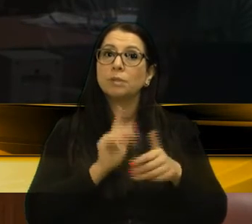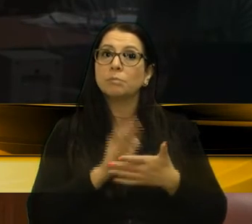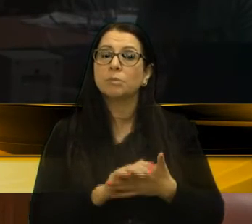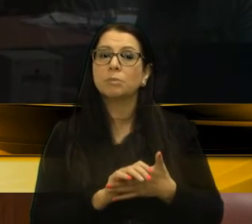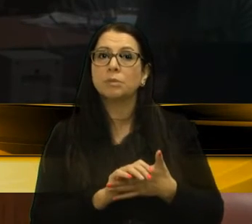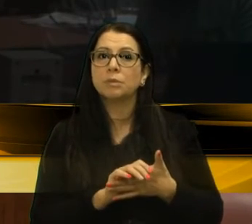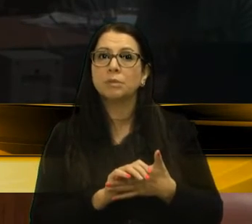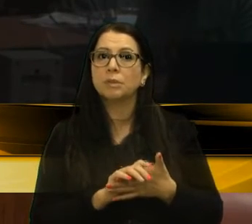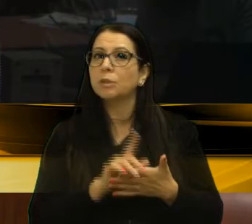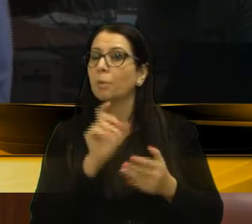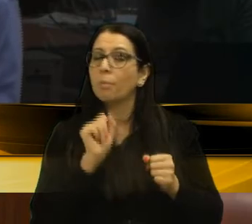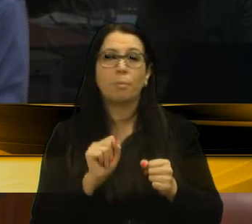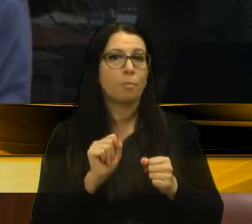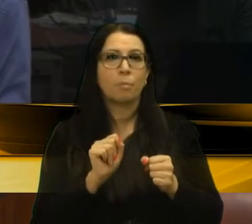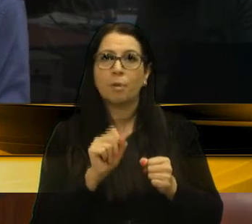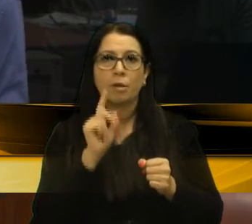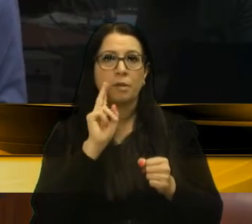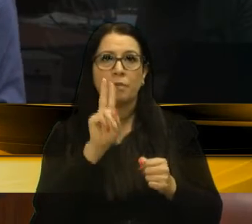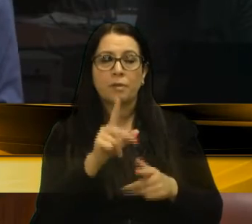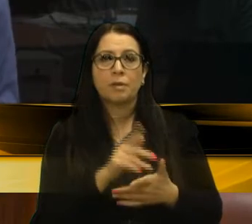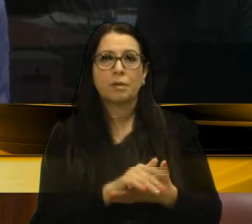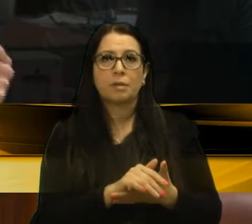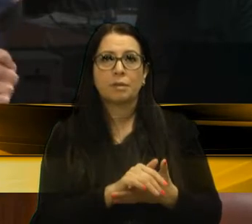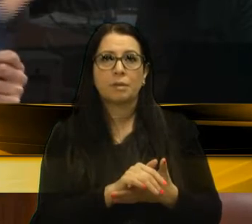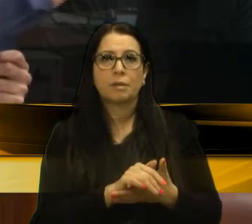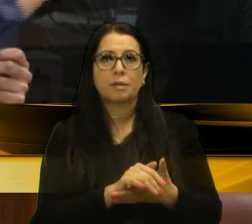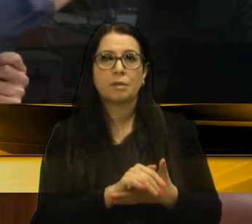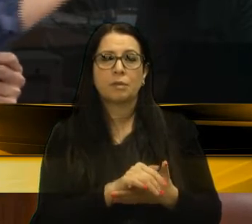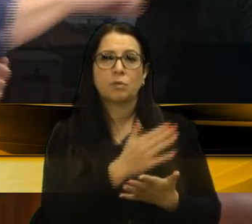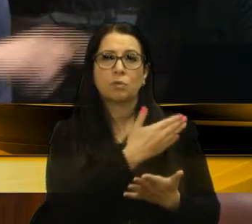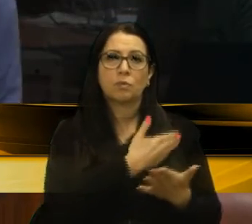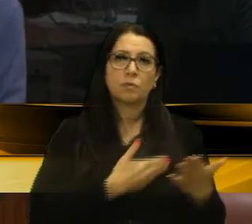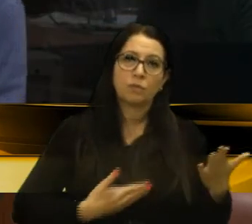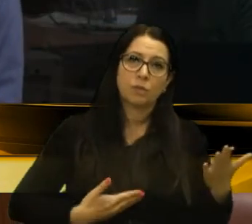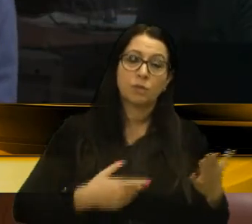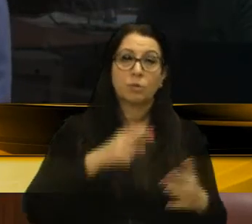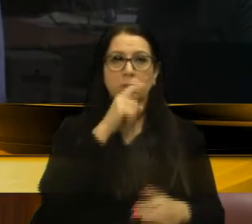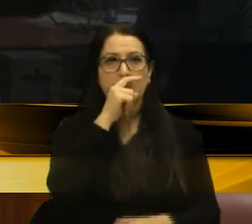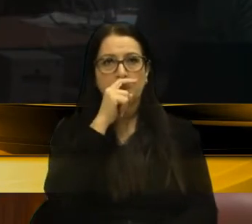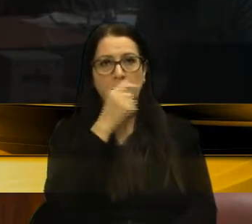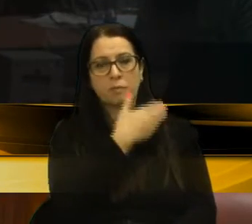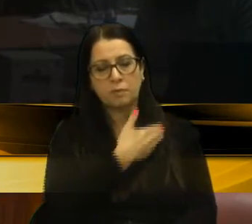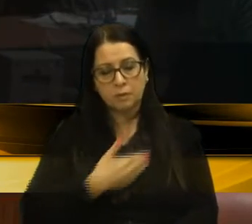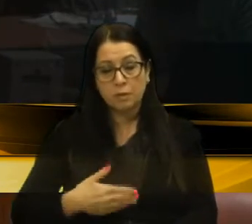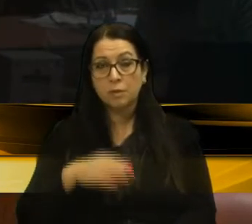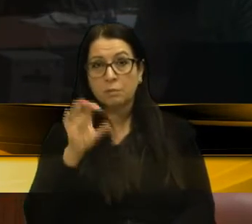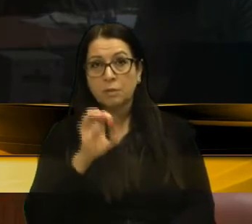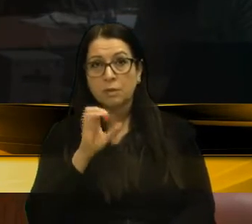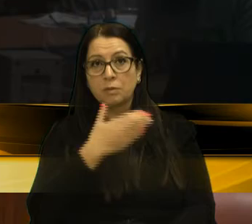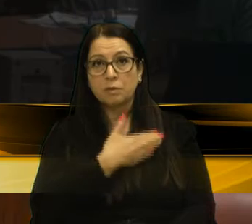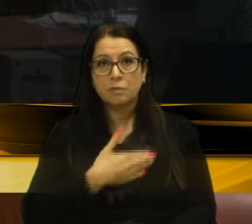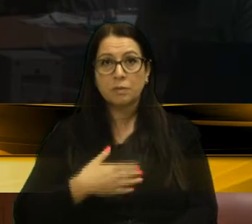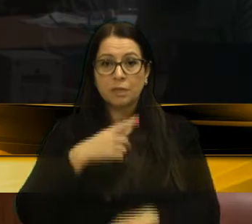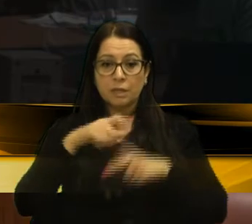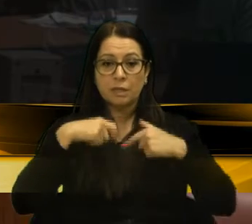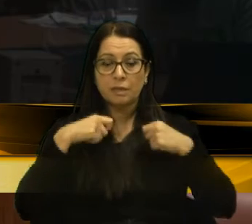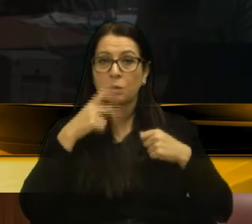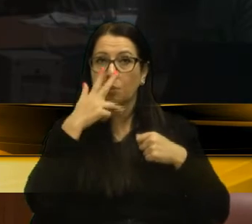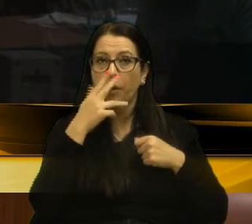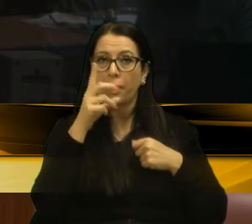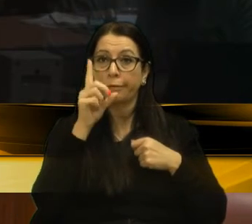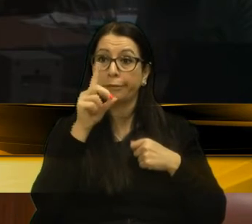e não dá para ouvidar de que tanto o governador Sartori, como o governador Eduardo Leite e a governadora Ieda têm o mesmo DNA.